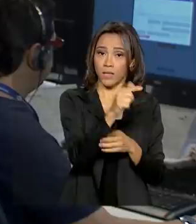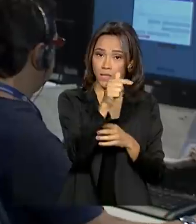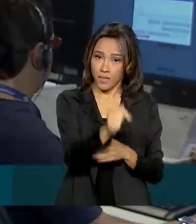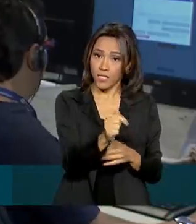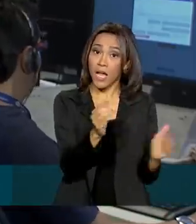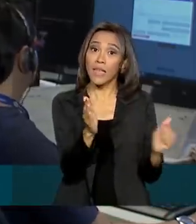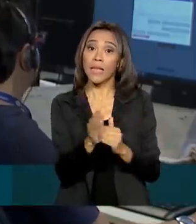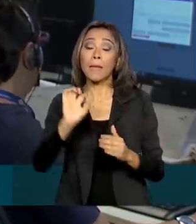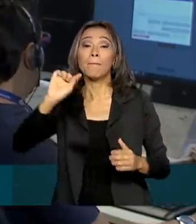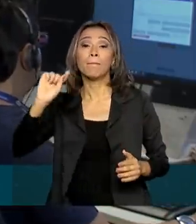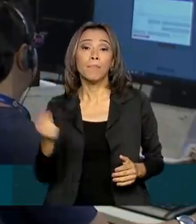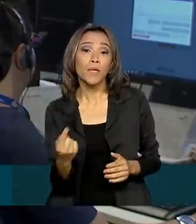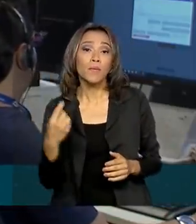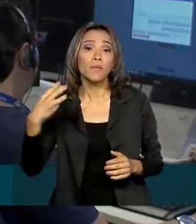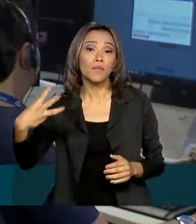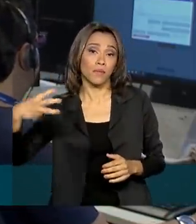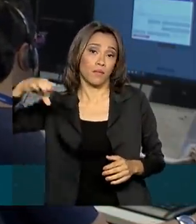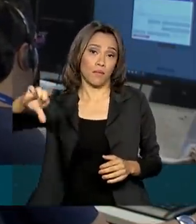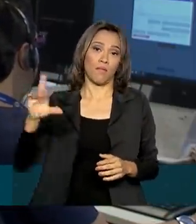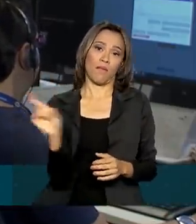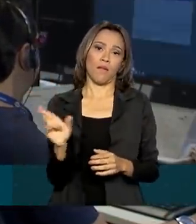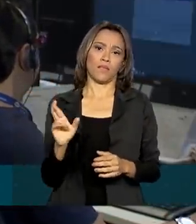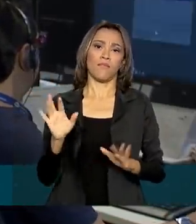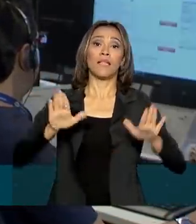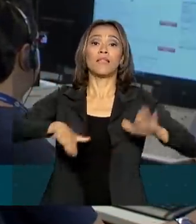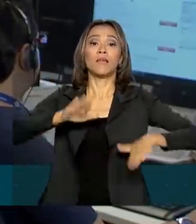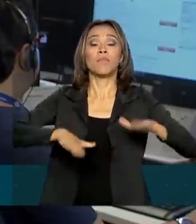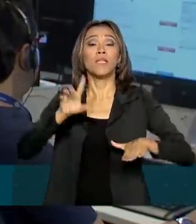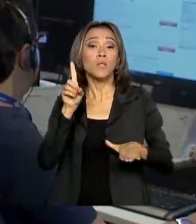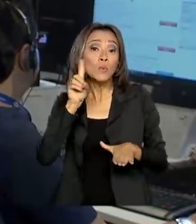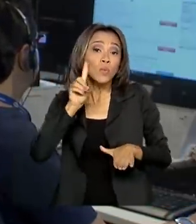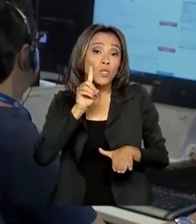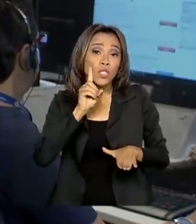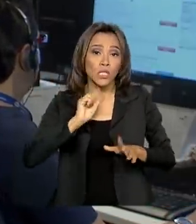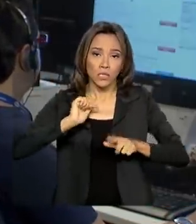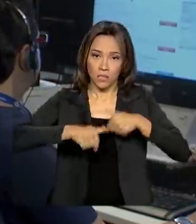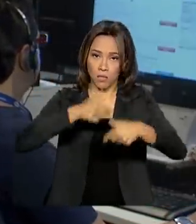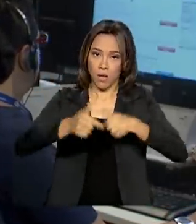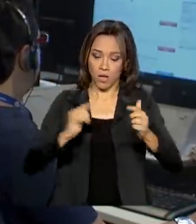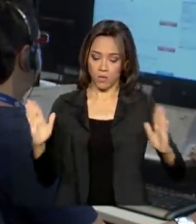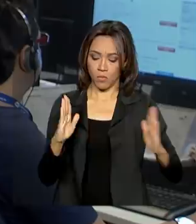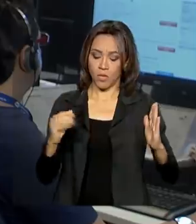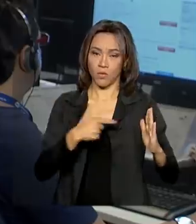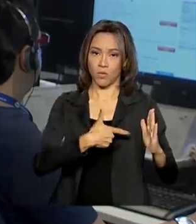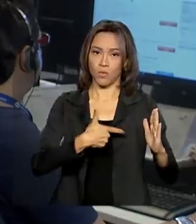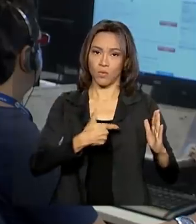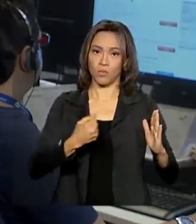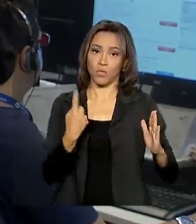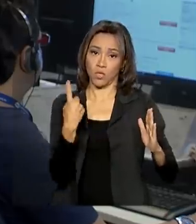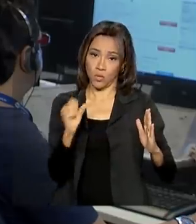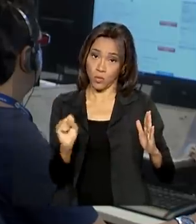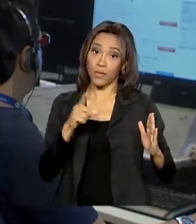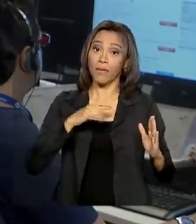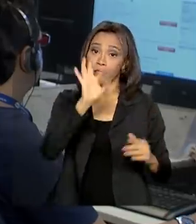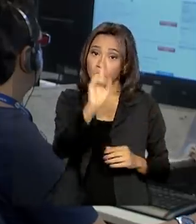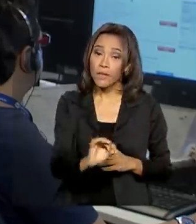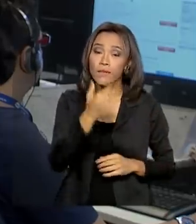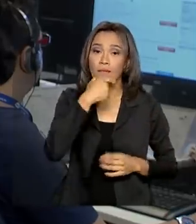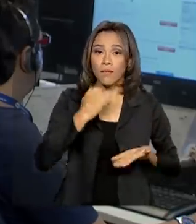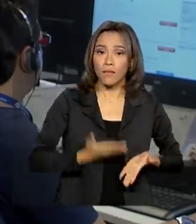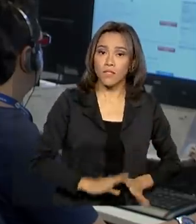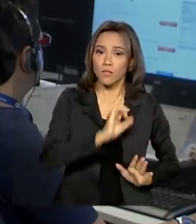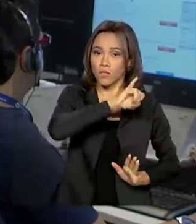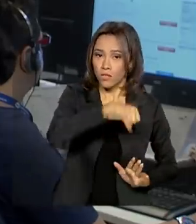,00, de acordo com a quantidade de dias trabalhados em 2018. Neste momento, tem direitos nascidos em janeiro e